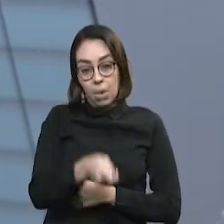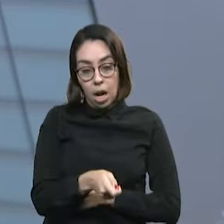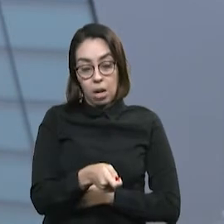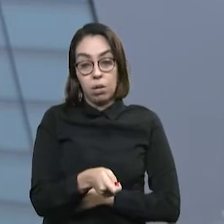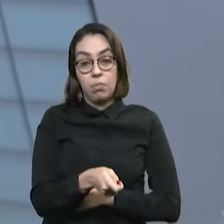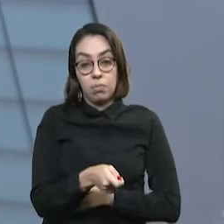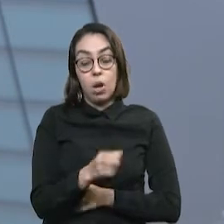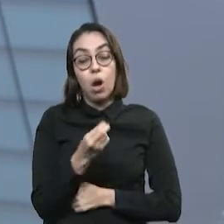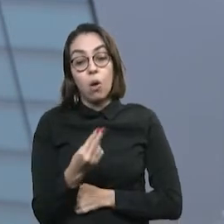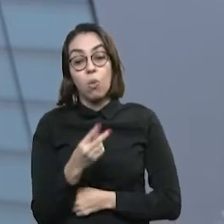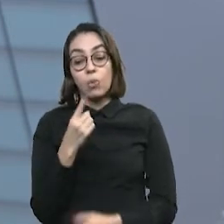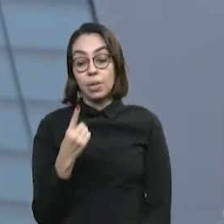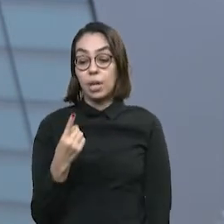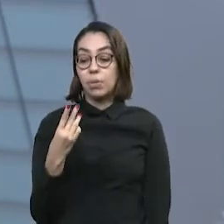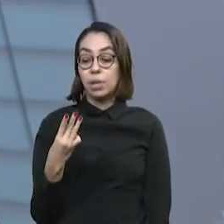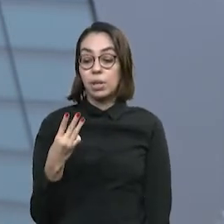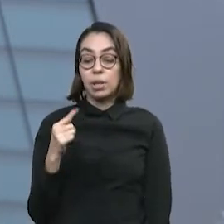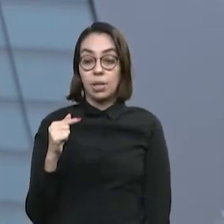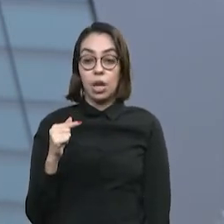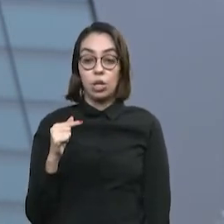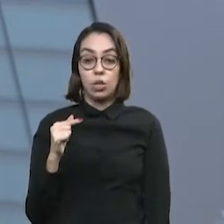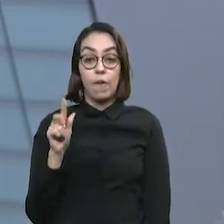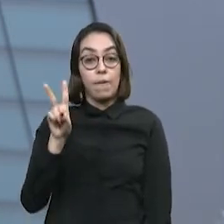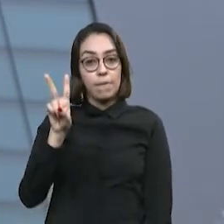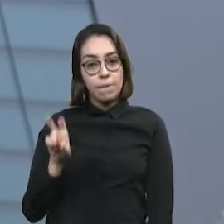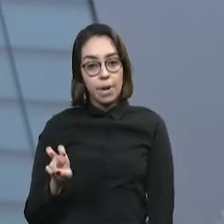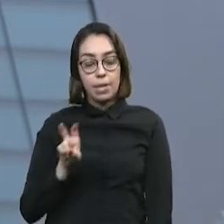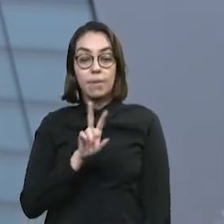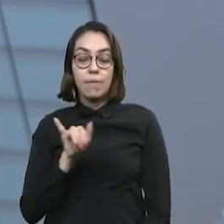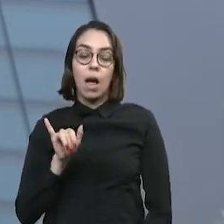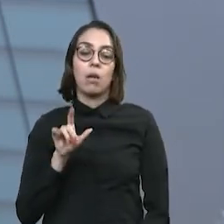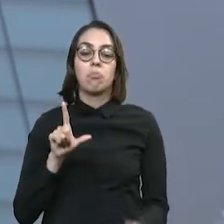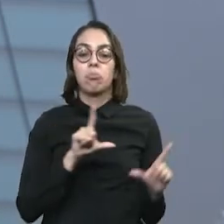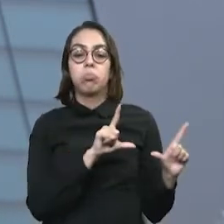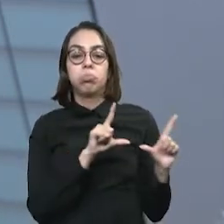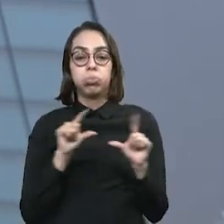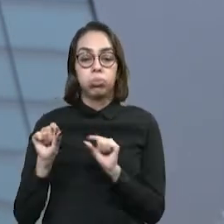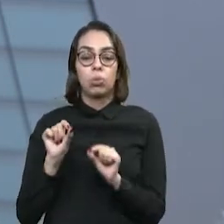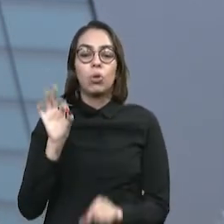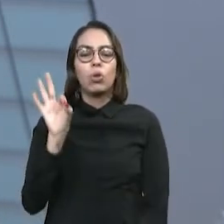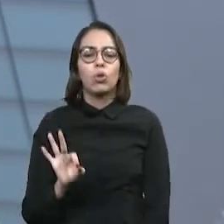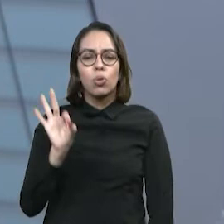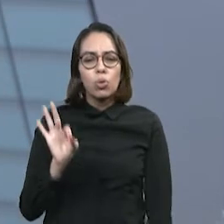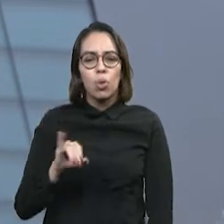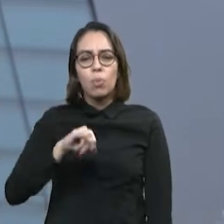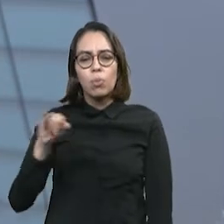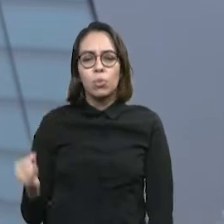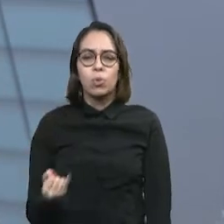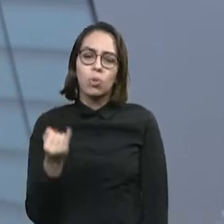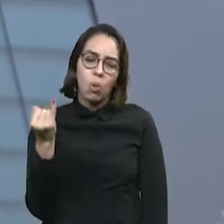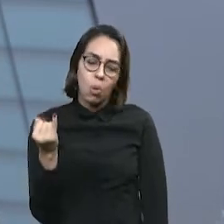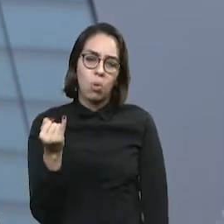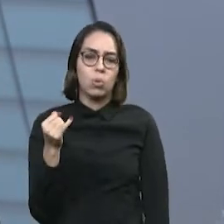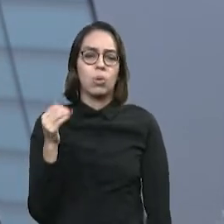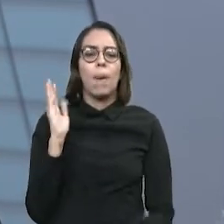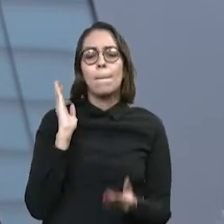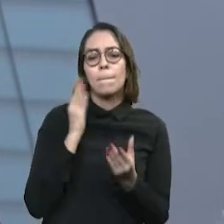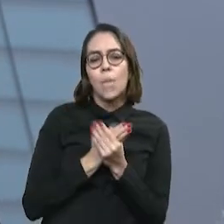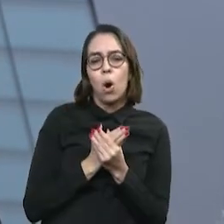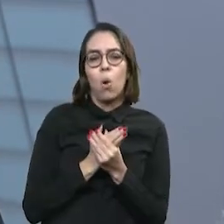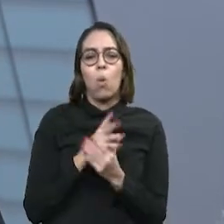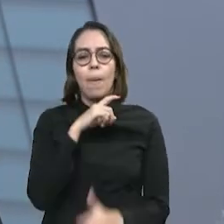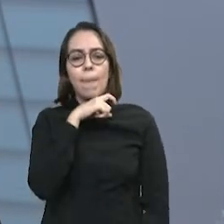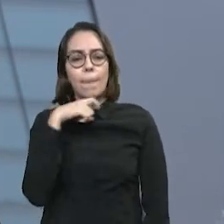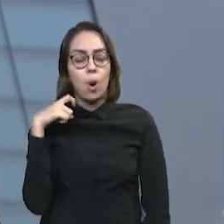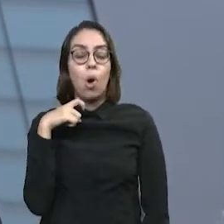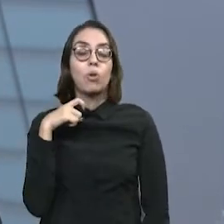137 parcelas. E um detalhe, com redução de 100% dos juros, multas e encargos legais.